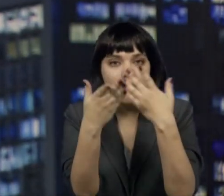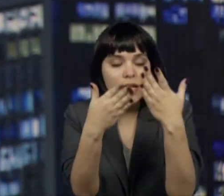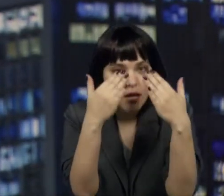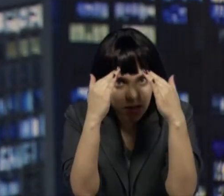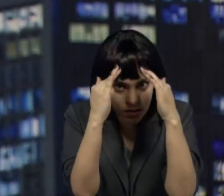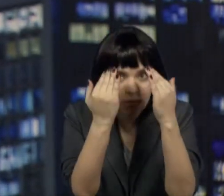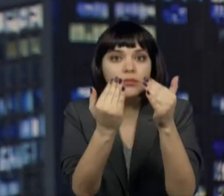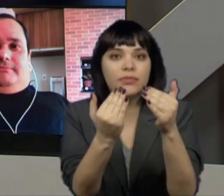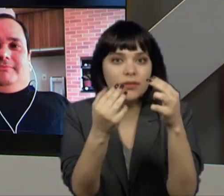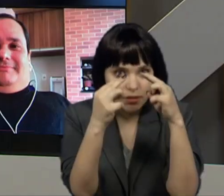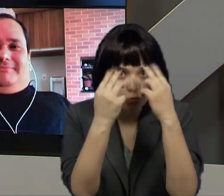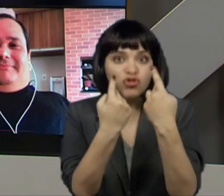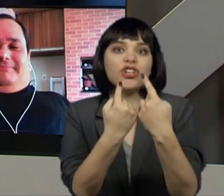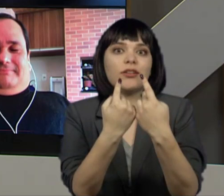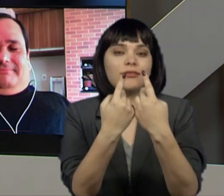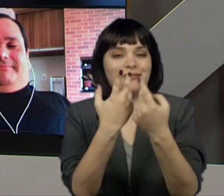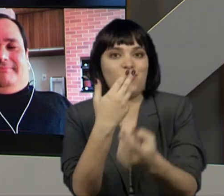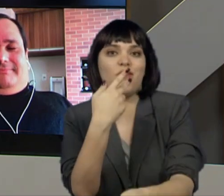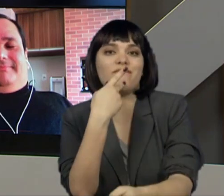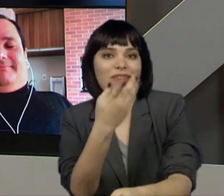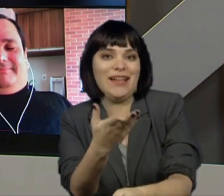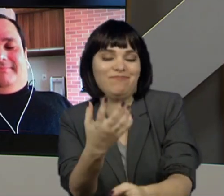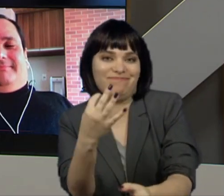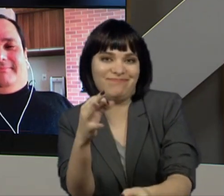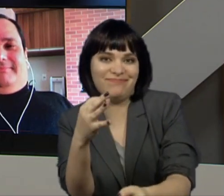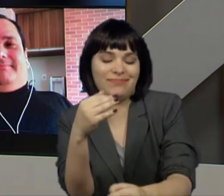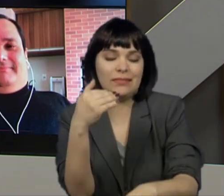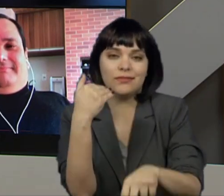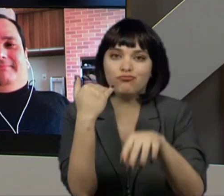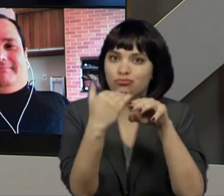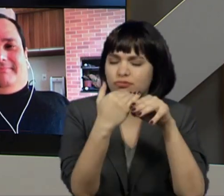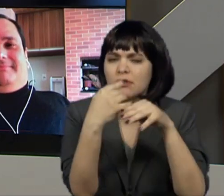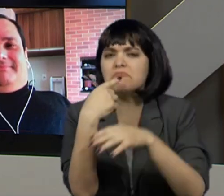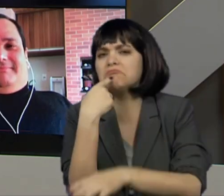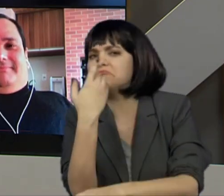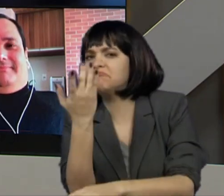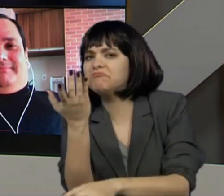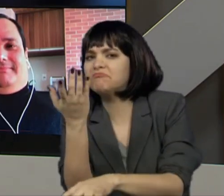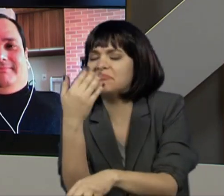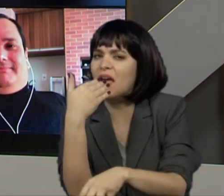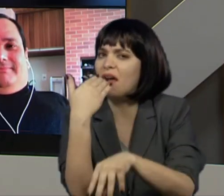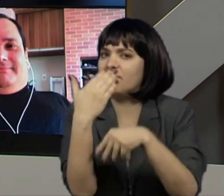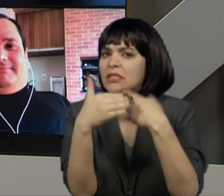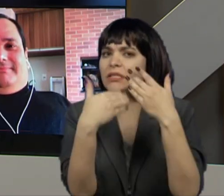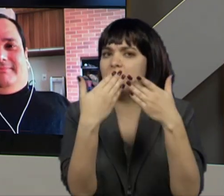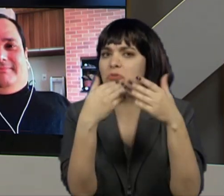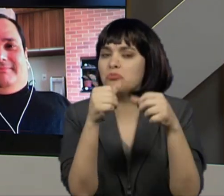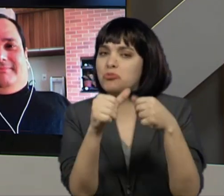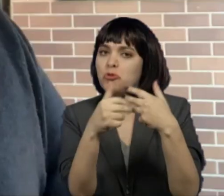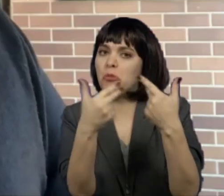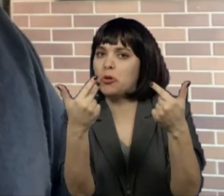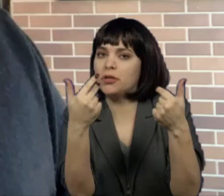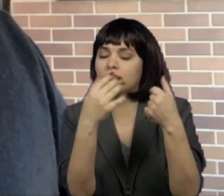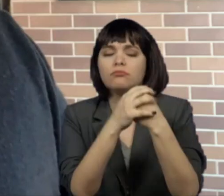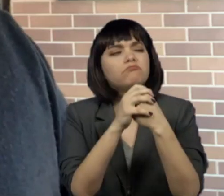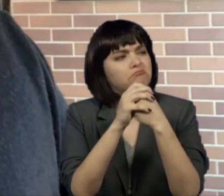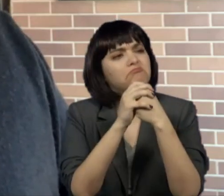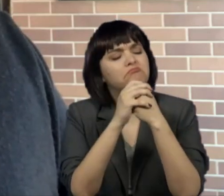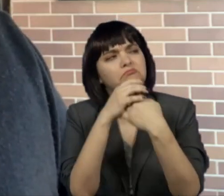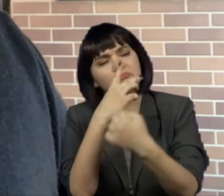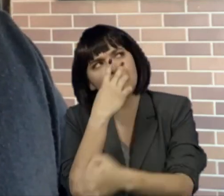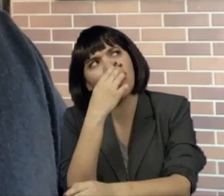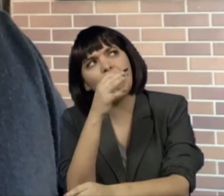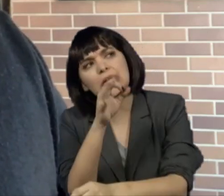gente, não é, Jairo, como você costuma dizer? Avançamos nesse sentido? O que mudou? Bom, eu acho que a gente